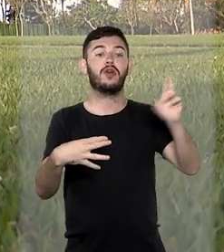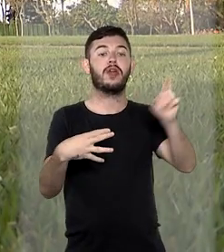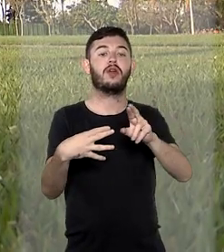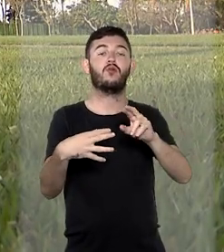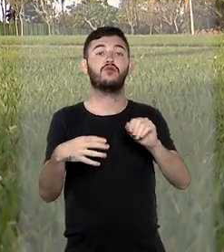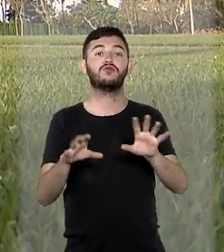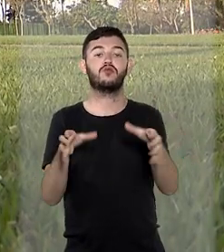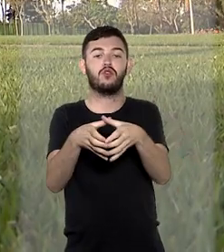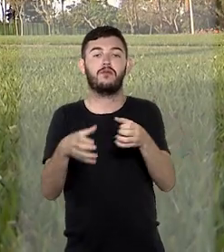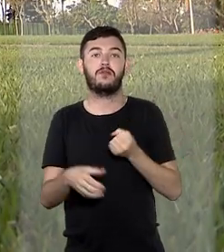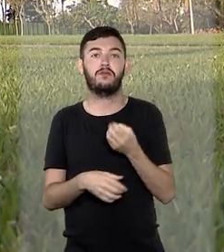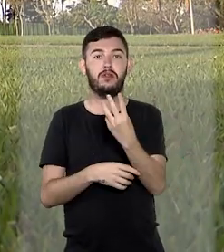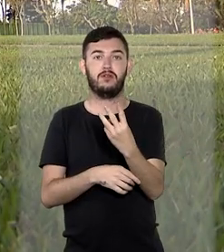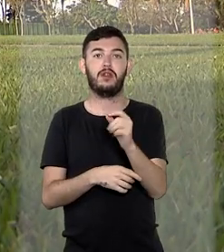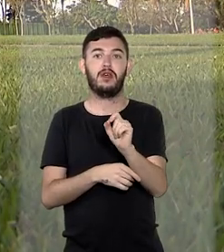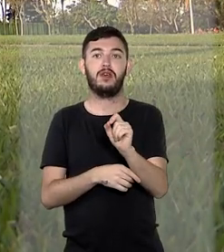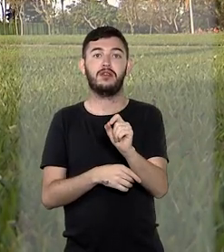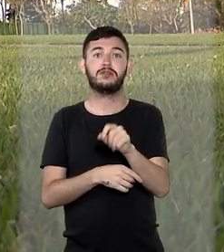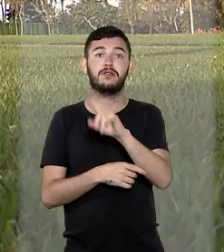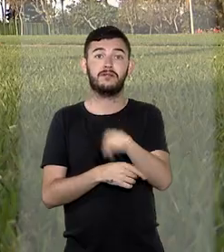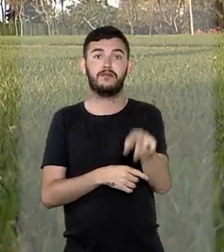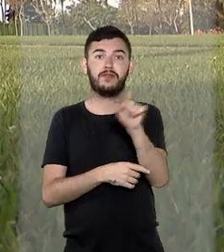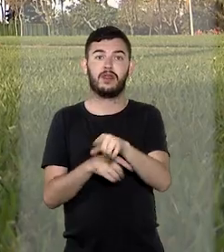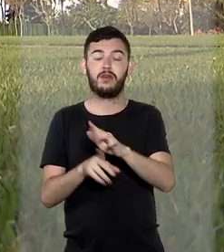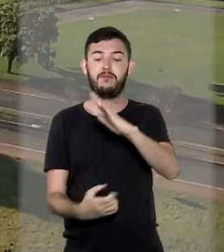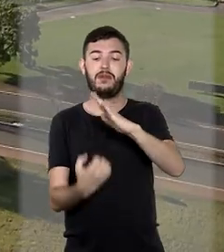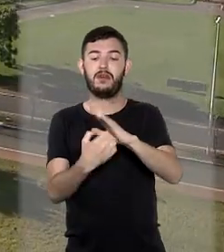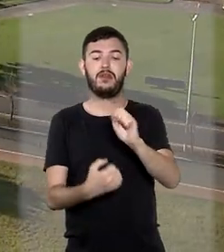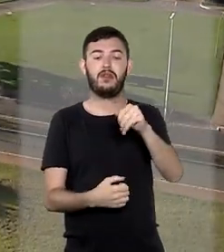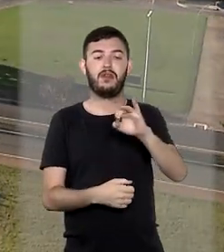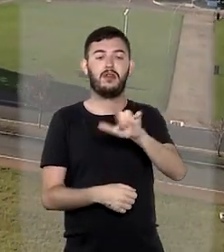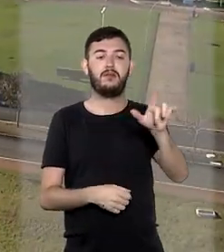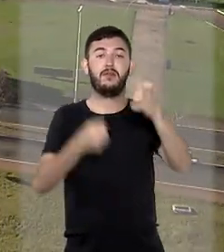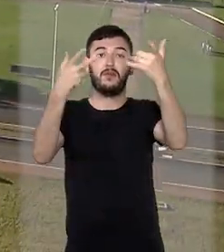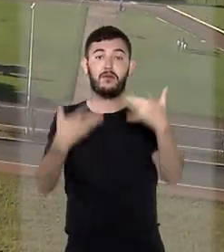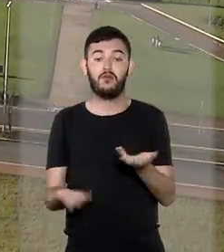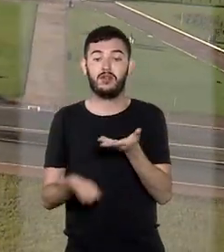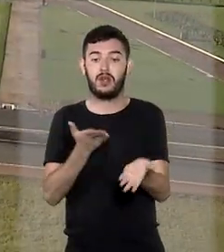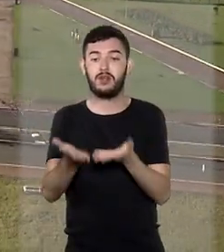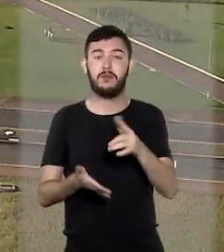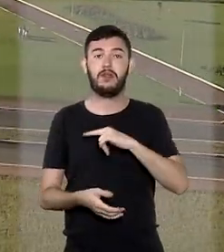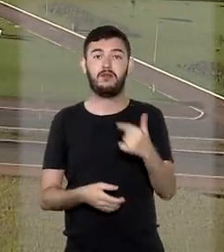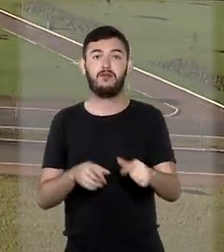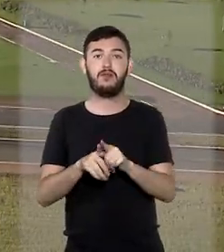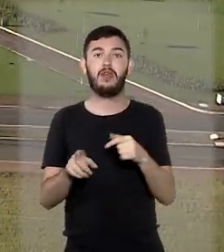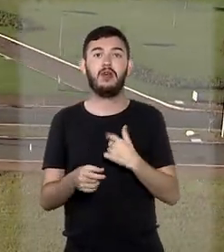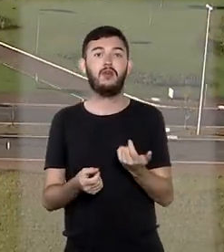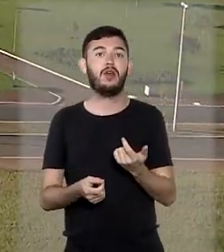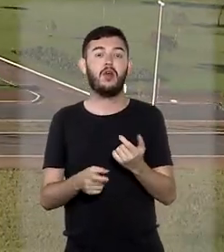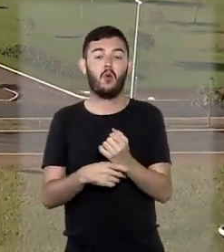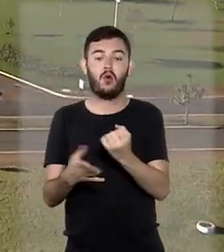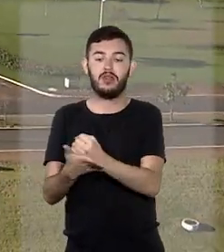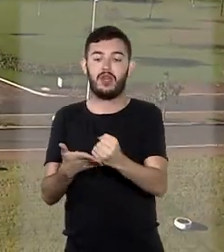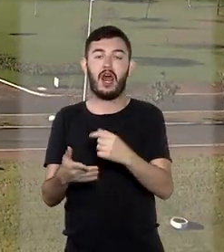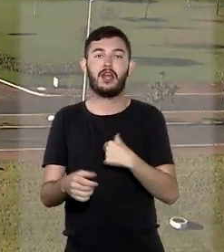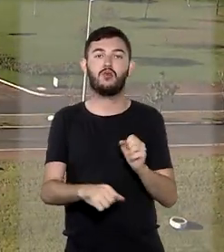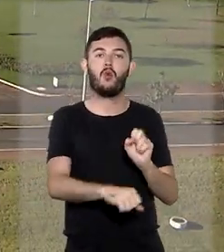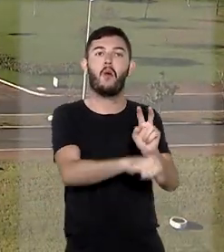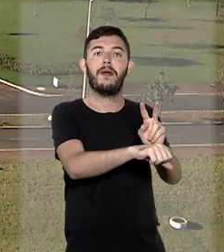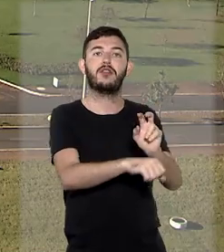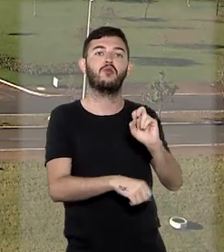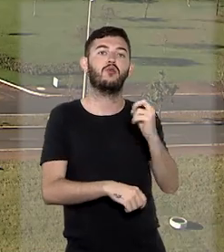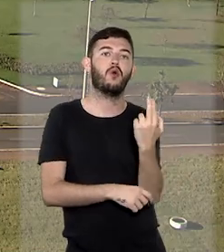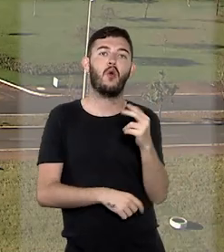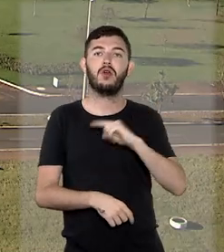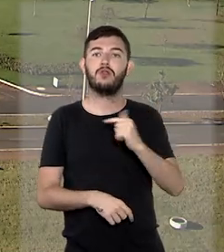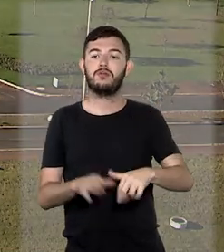teve o provimento negado pela terceira turma do STJ, a Mil alegou que os tratamentos não tinham cobertura contratual nem estavam